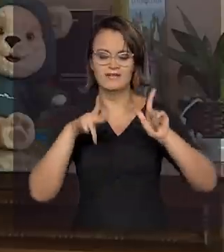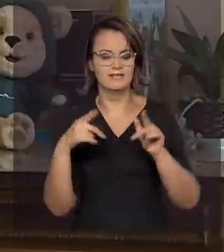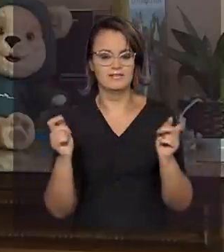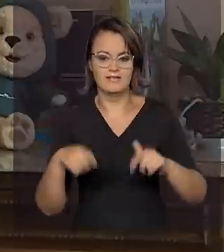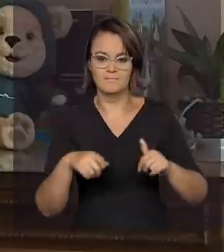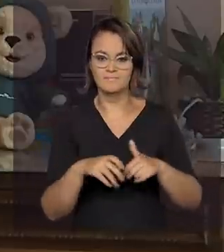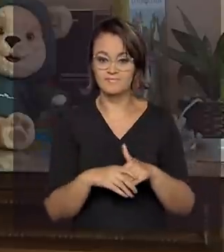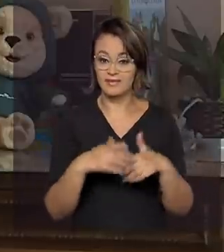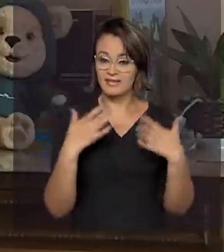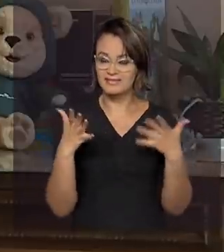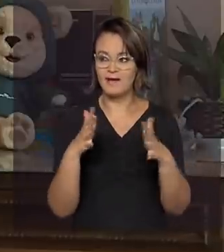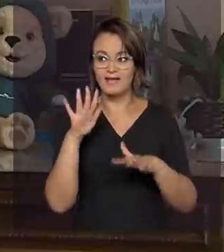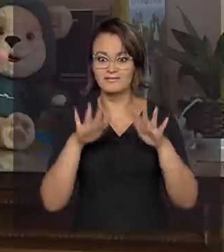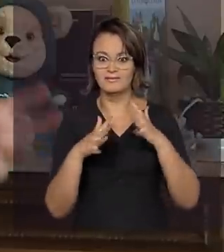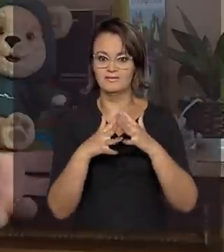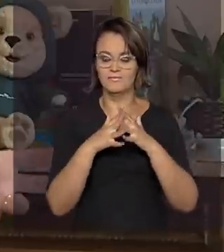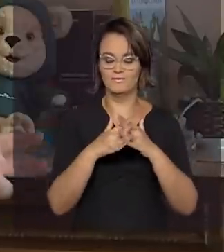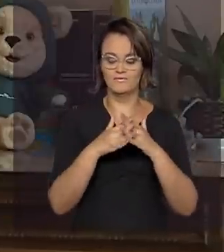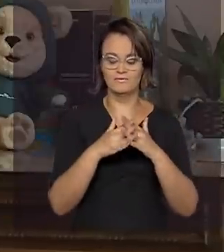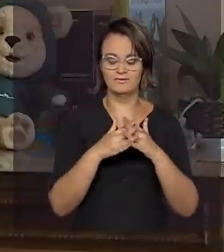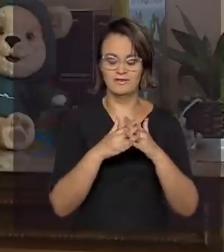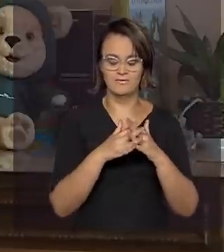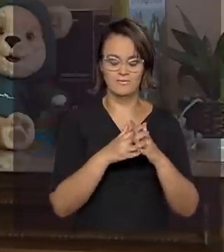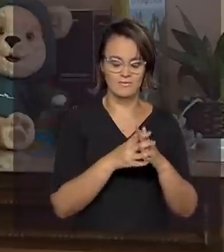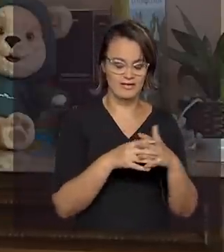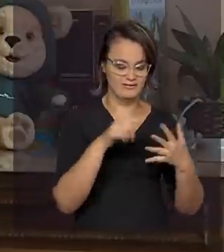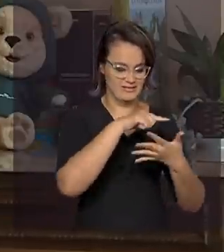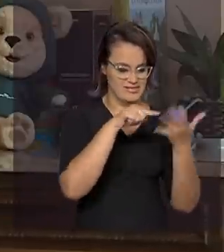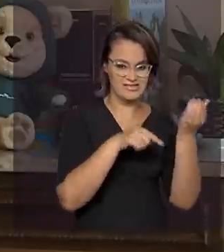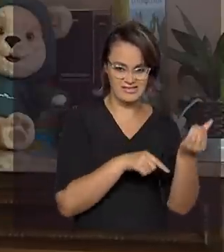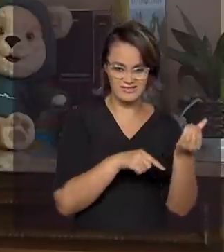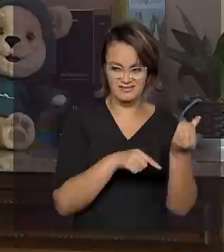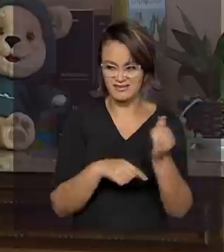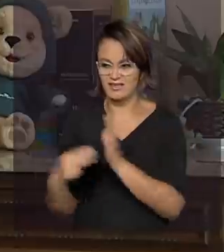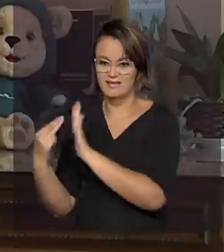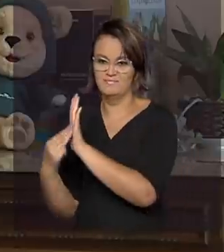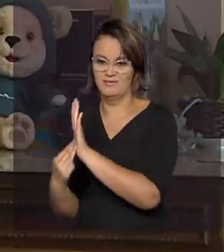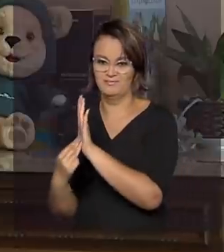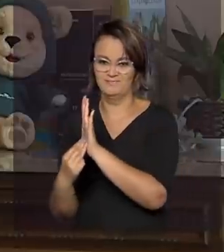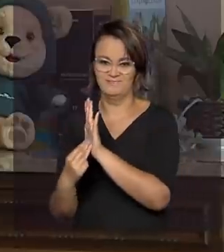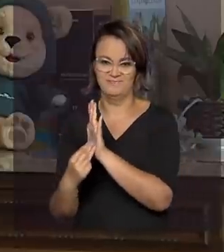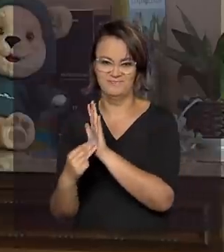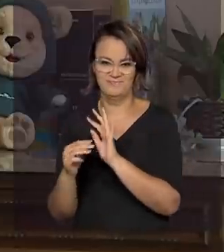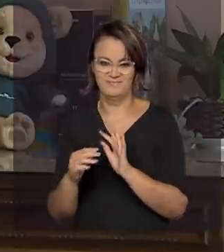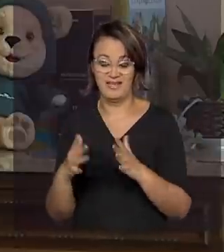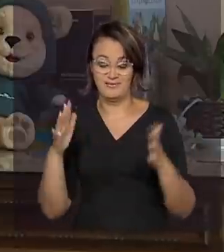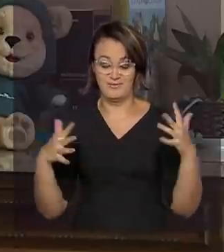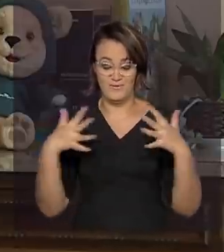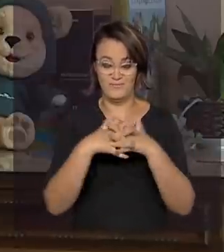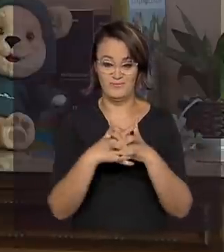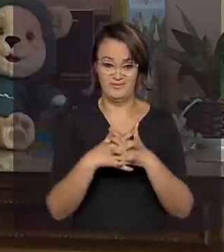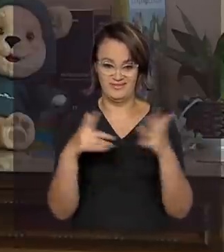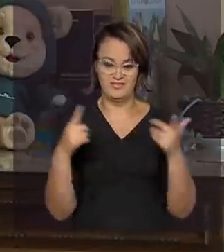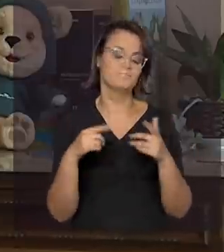há uma confusão entre componentes e métodos. Por exemplo, no âmbito da abordagem fônica, você tem